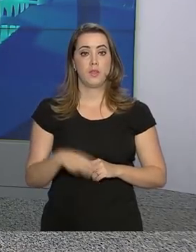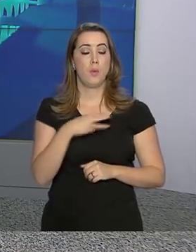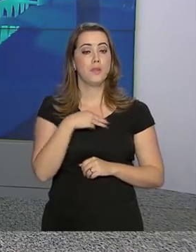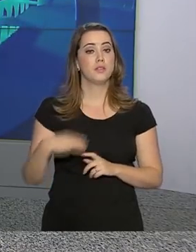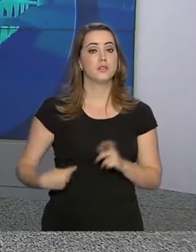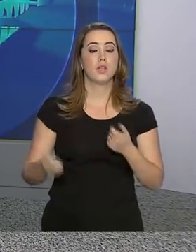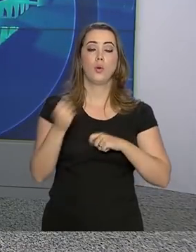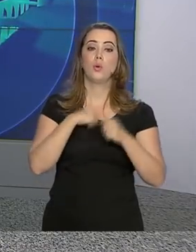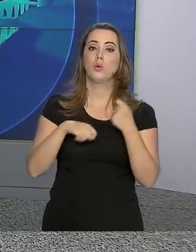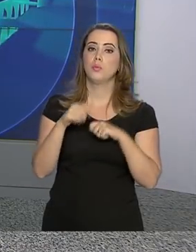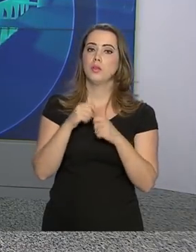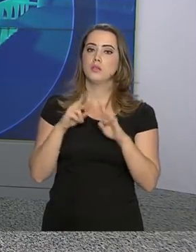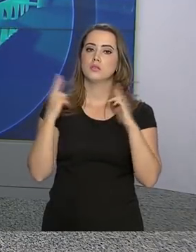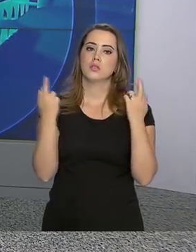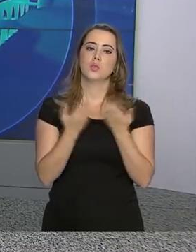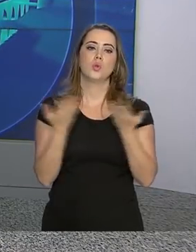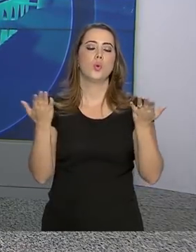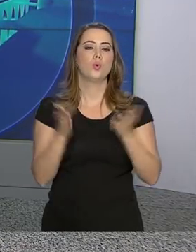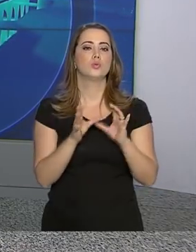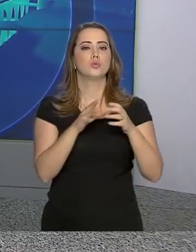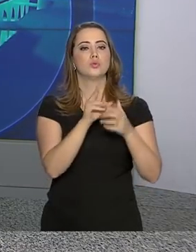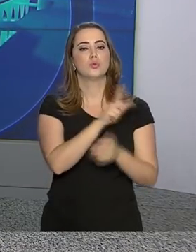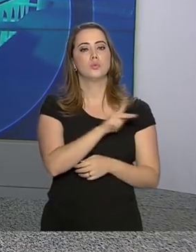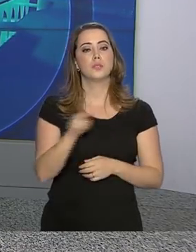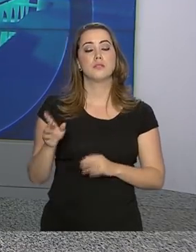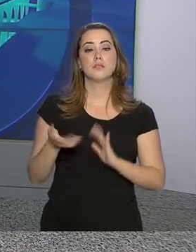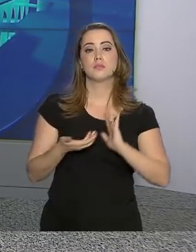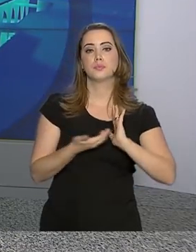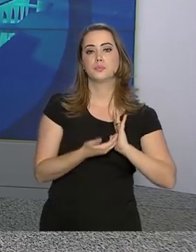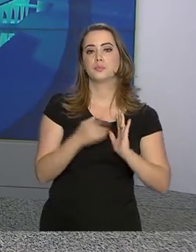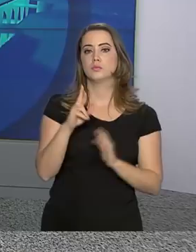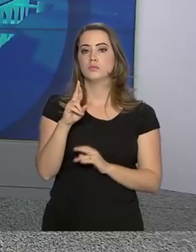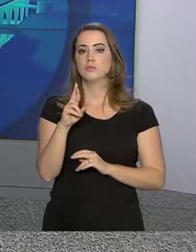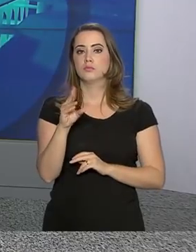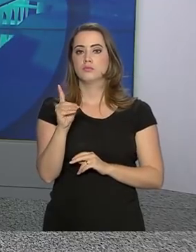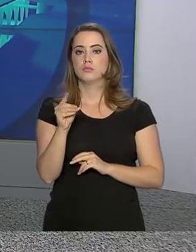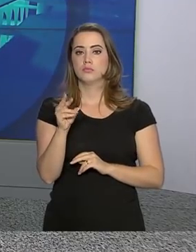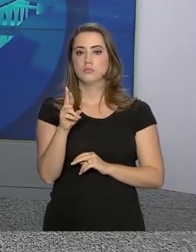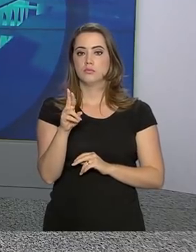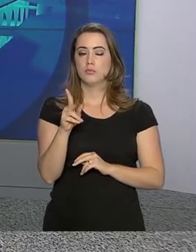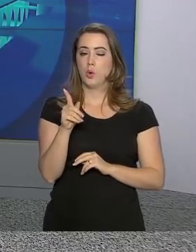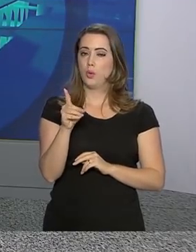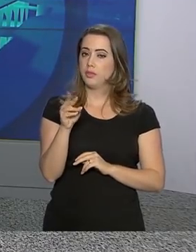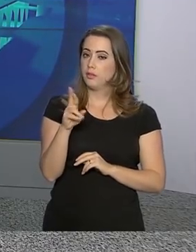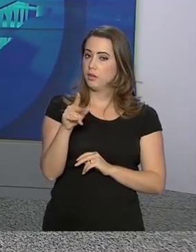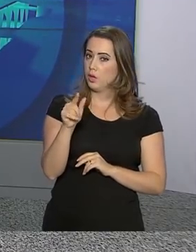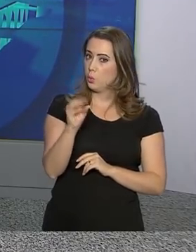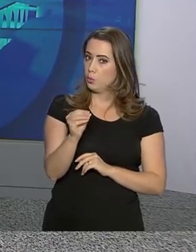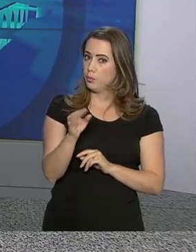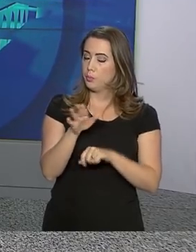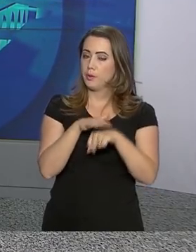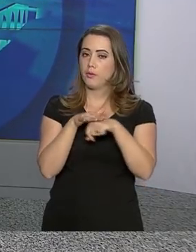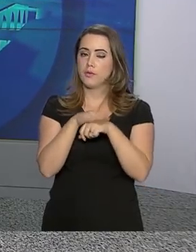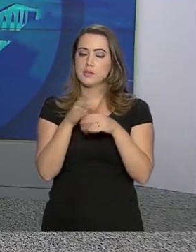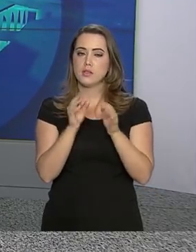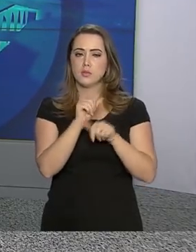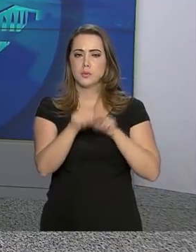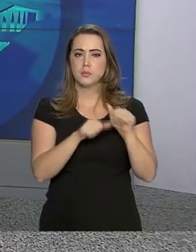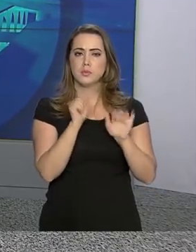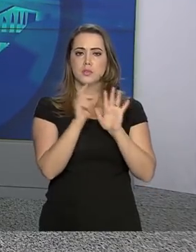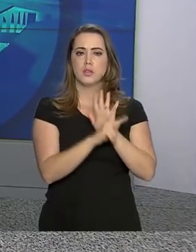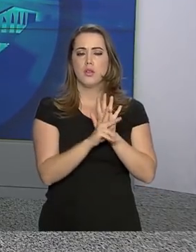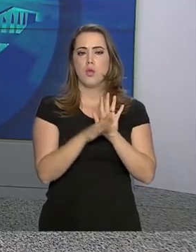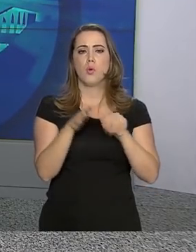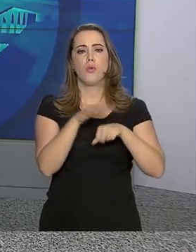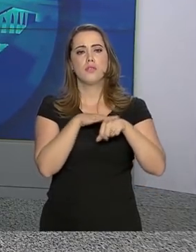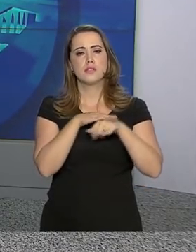da Economia, Paulo Guedes, se reuniu hoje com o presidente da Câmara, Rodrigo Maia, para discutir a reforma da Previdência. Eles conversaram sobre